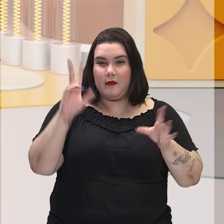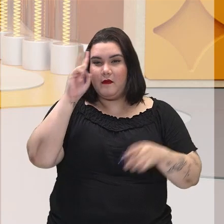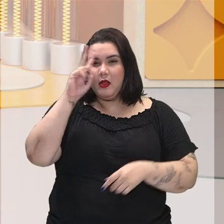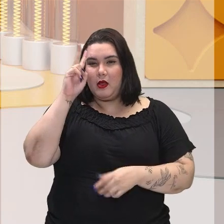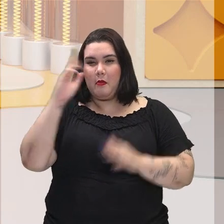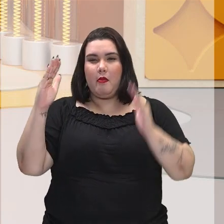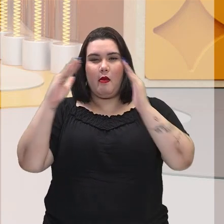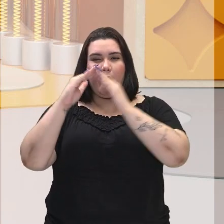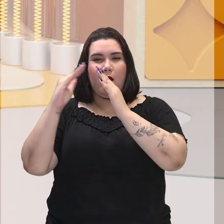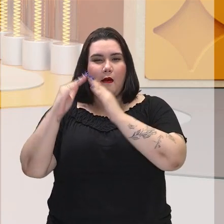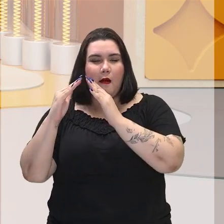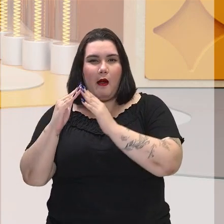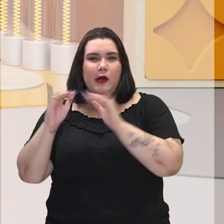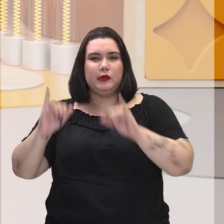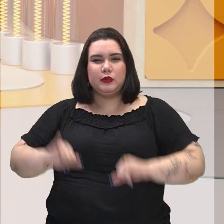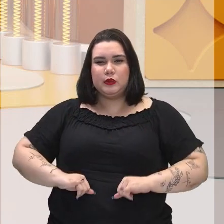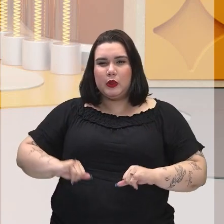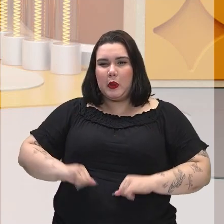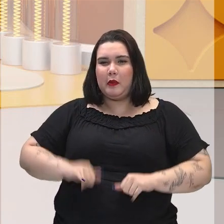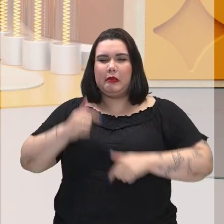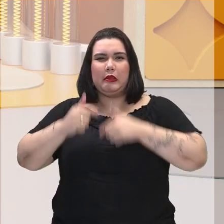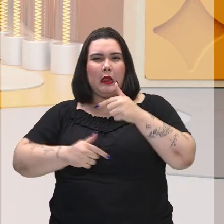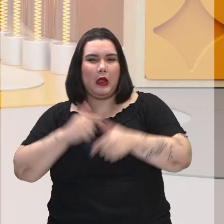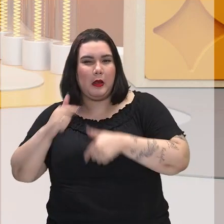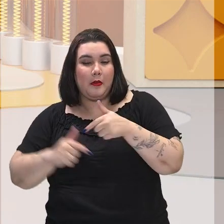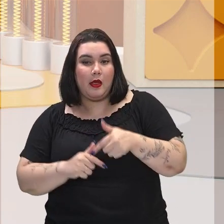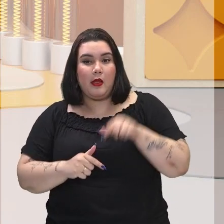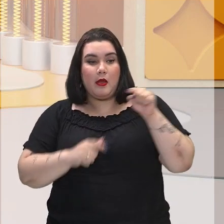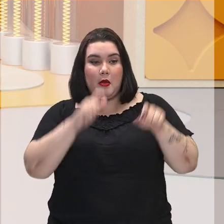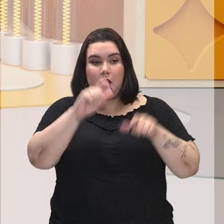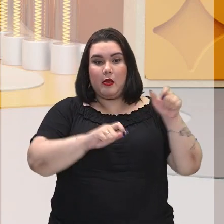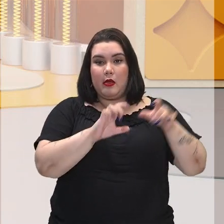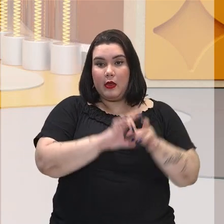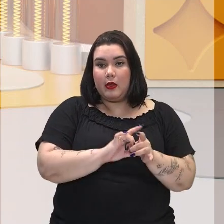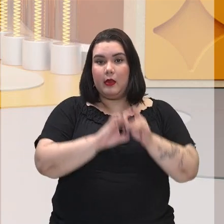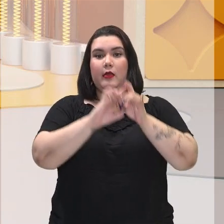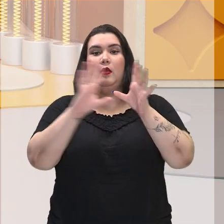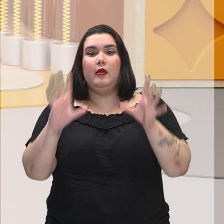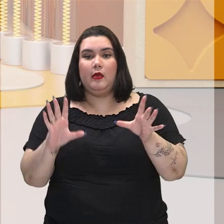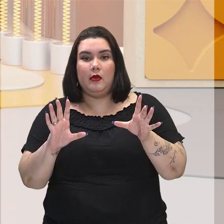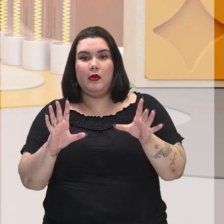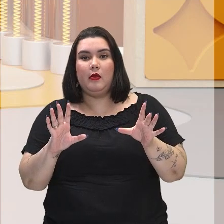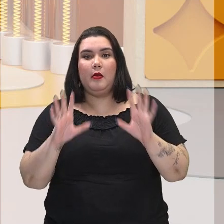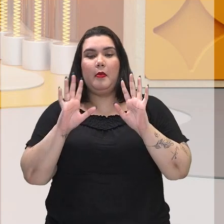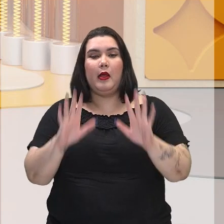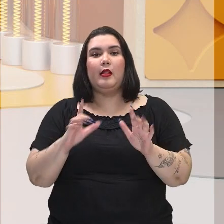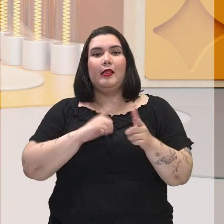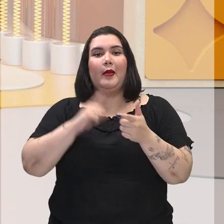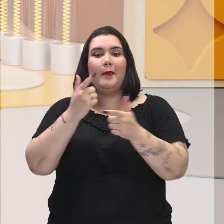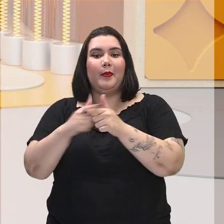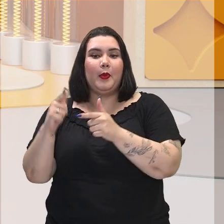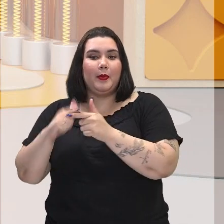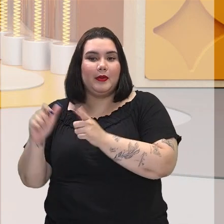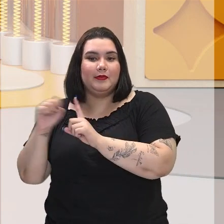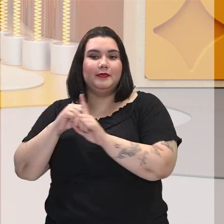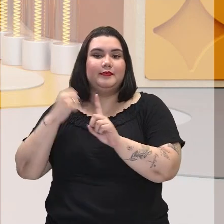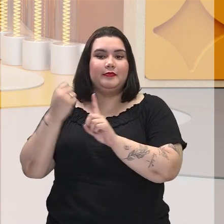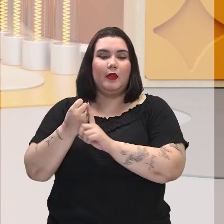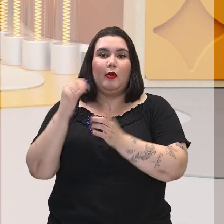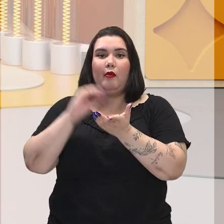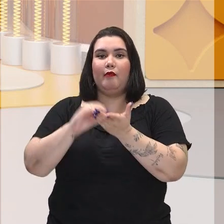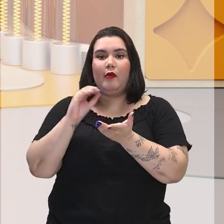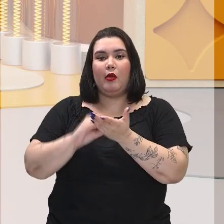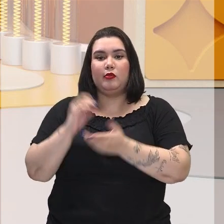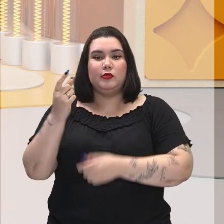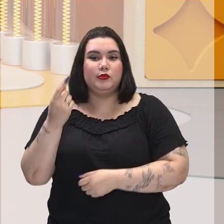fazendas, das áreas de lavoura, depois que foram libertas, ficaram à mercê dos problemas sociais, de falta de dinheiro